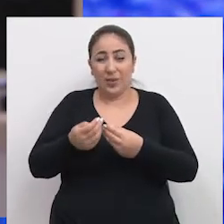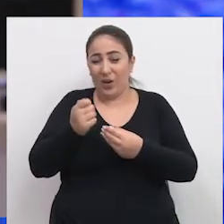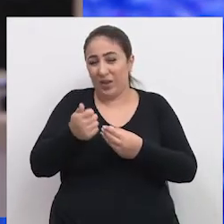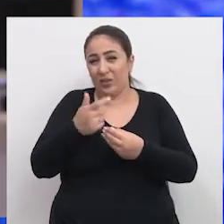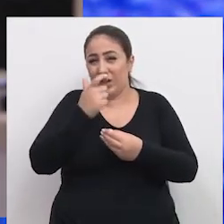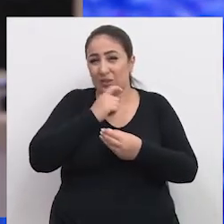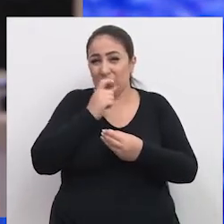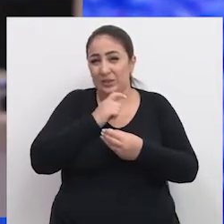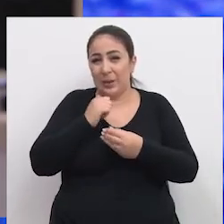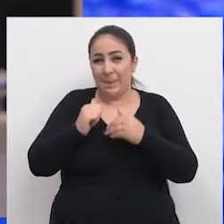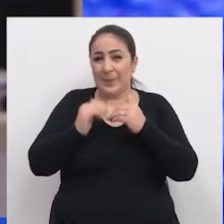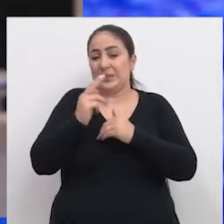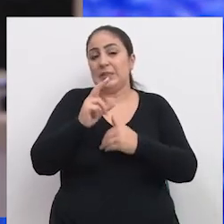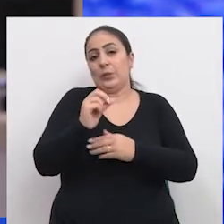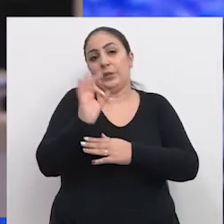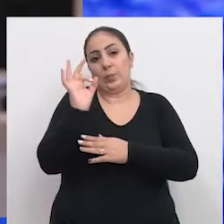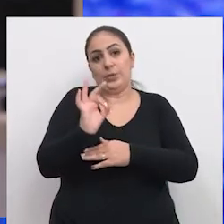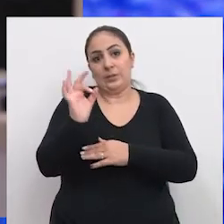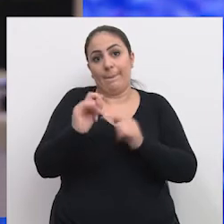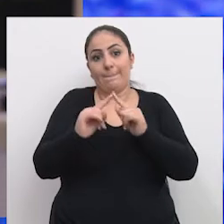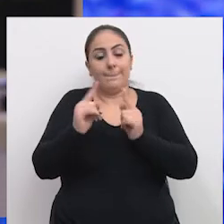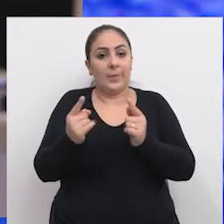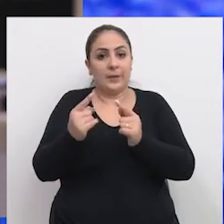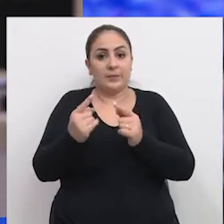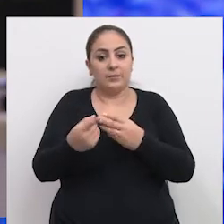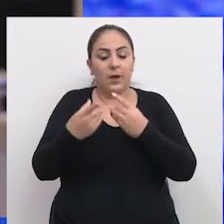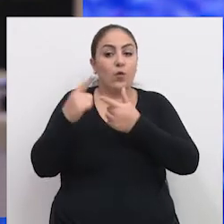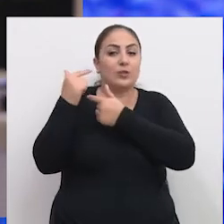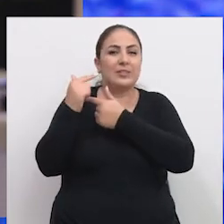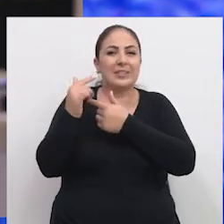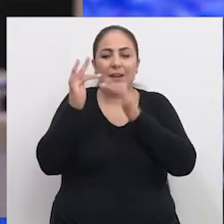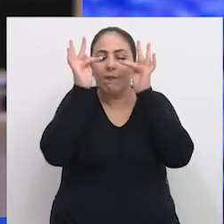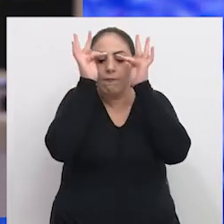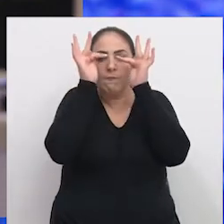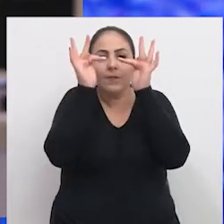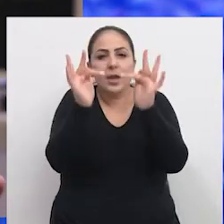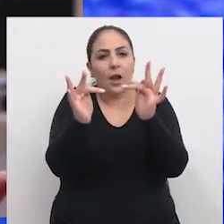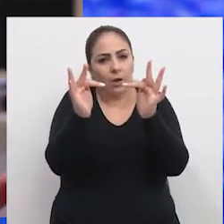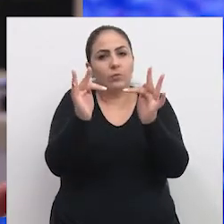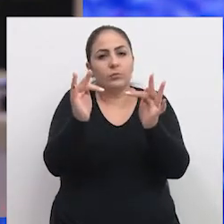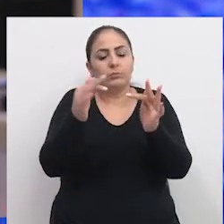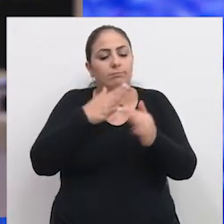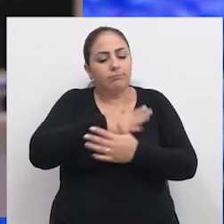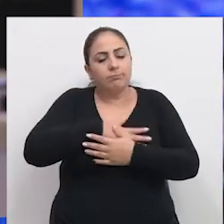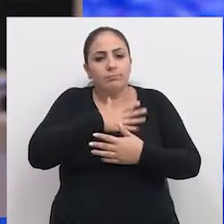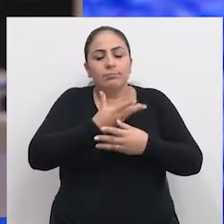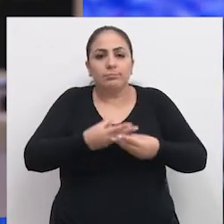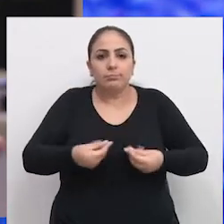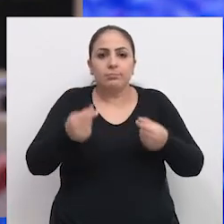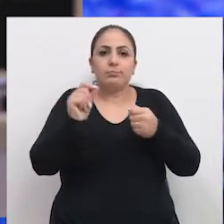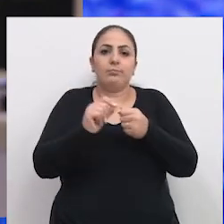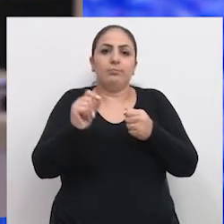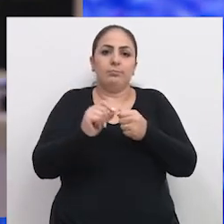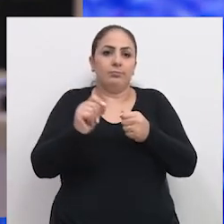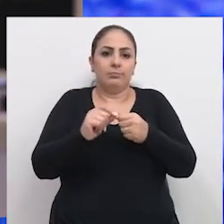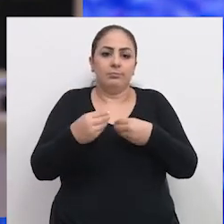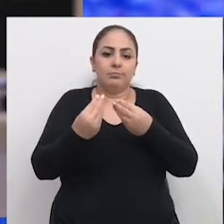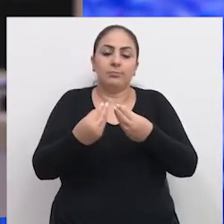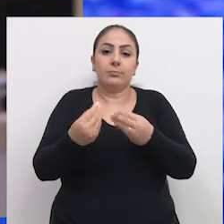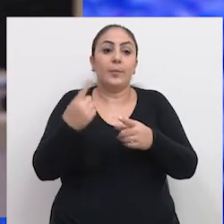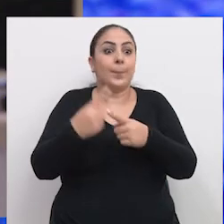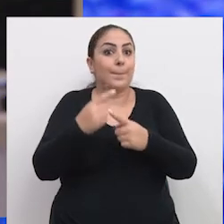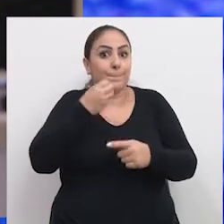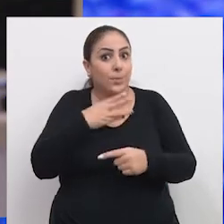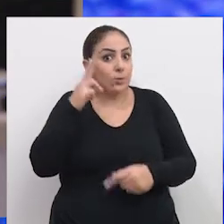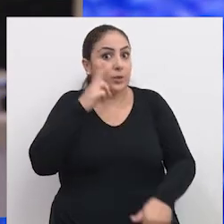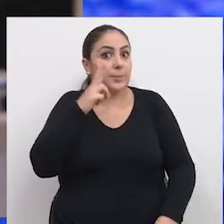Praticamente, até inferior a 50%. Mas os nossos doadores fidelizados e muitas pessoas estão se sensibilizando para fazer as suas doações.